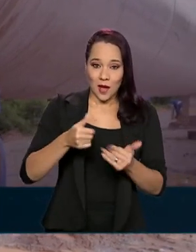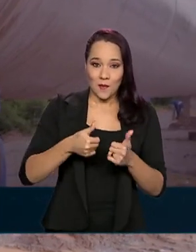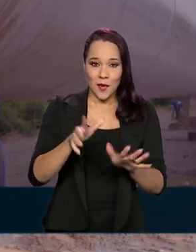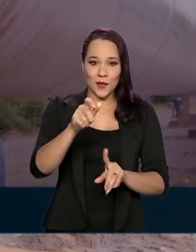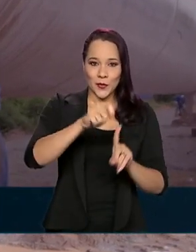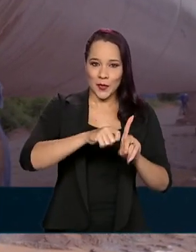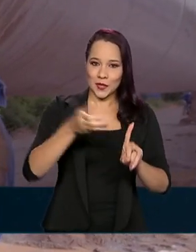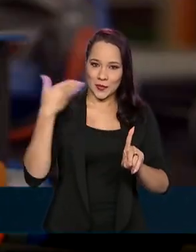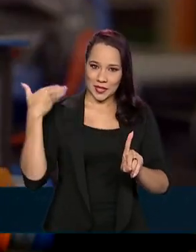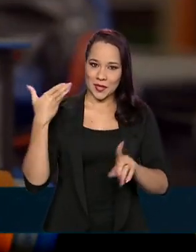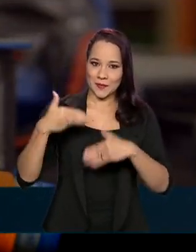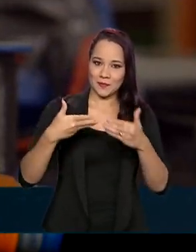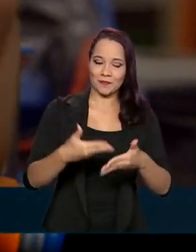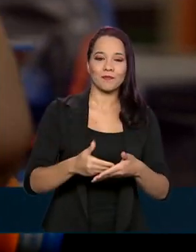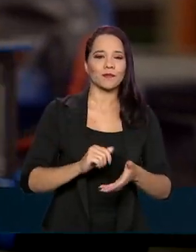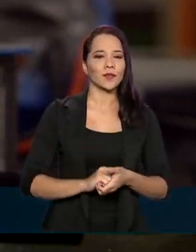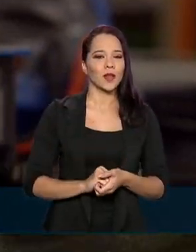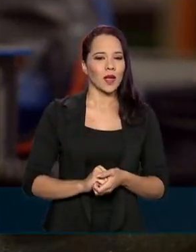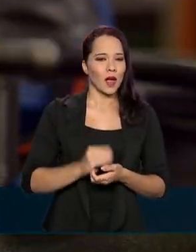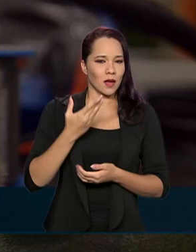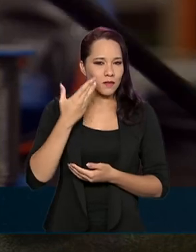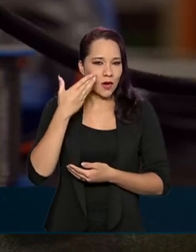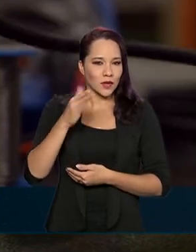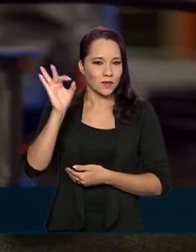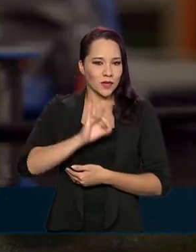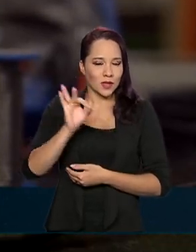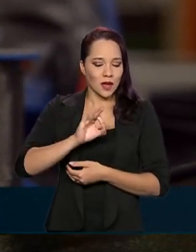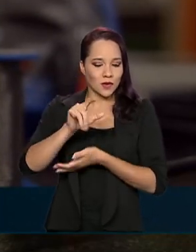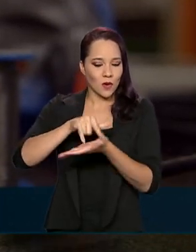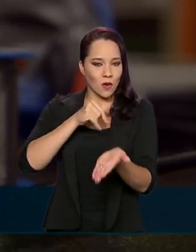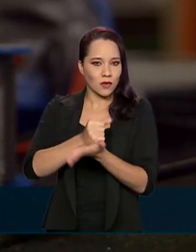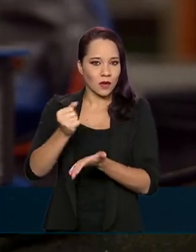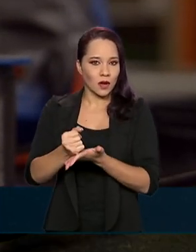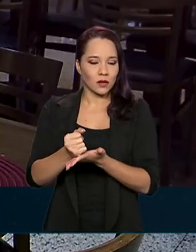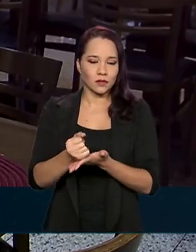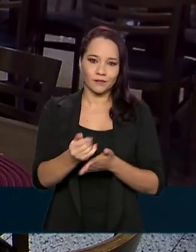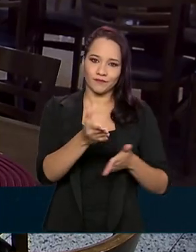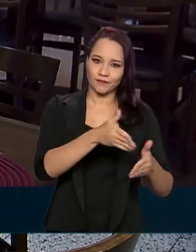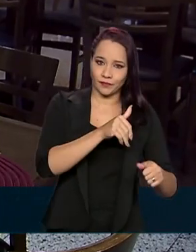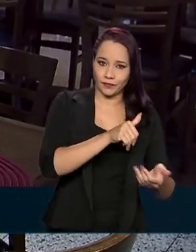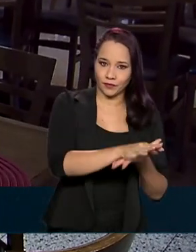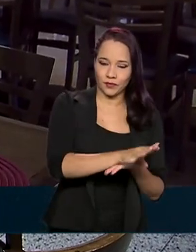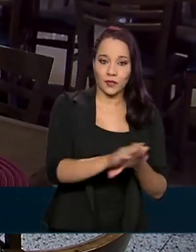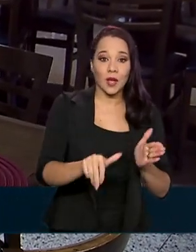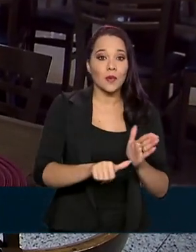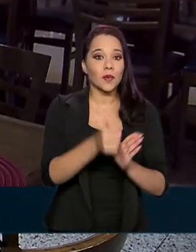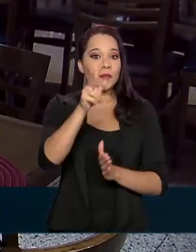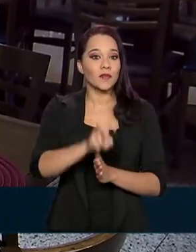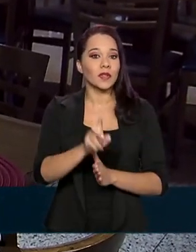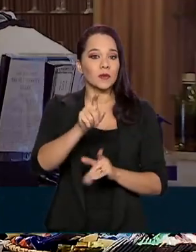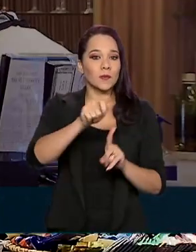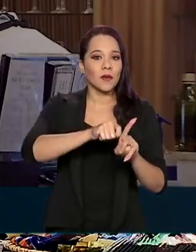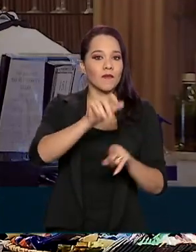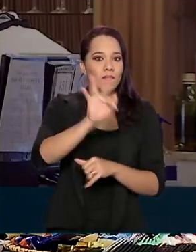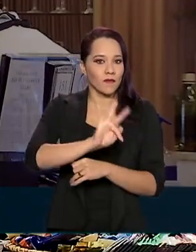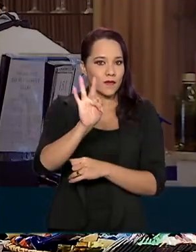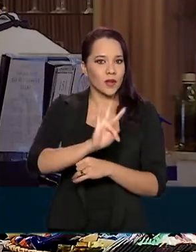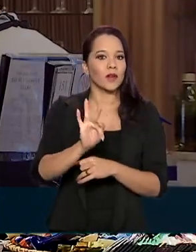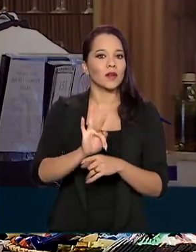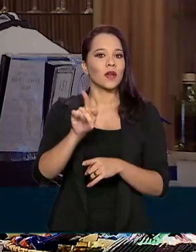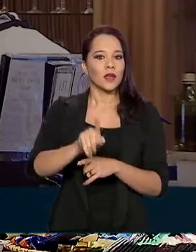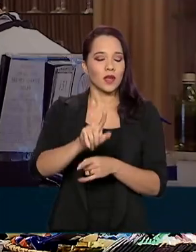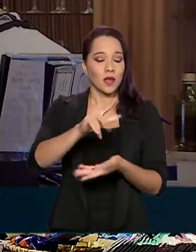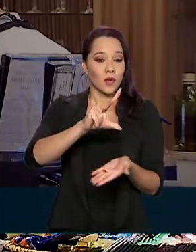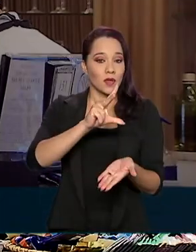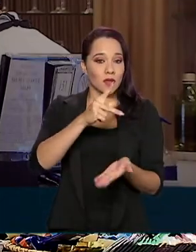mês. O indicador mede a diferença entre contratações e demissões. Essa foi a primeira vez desde fevereiro em que o